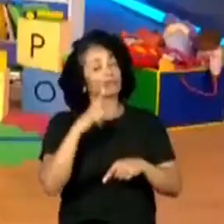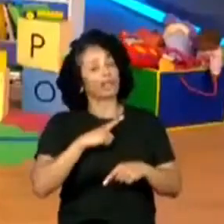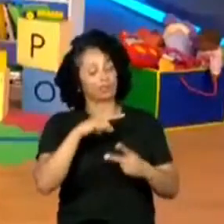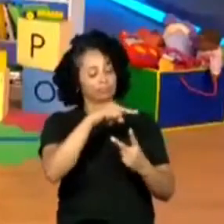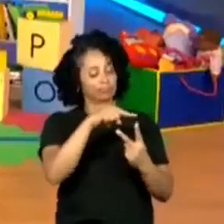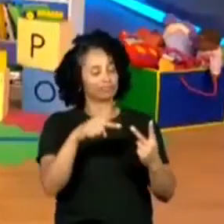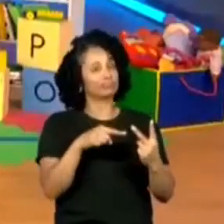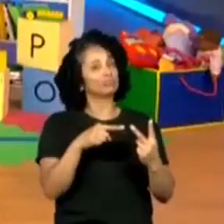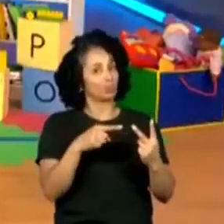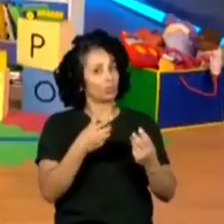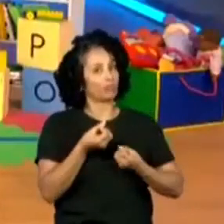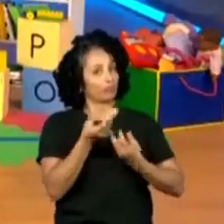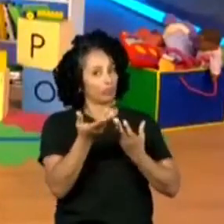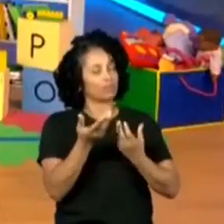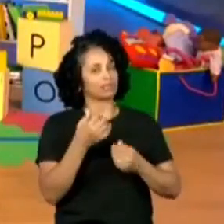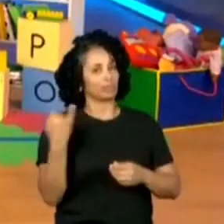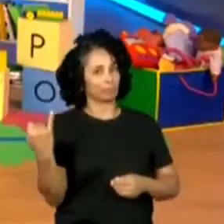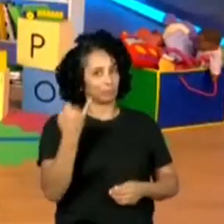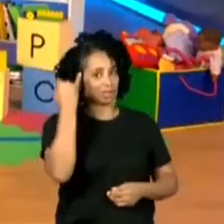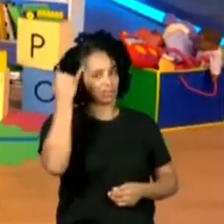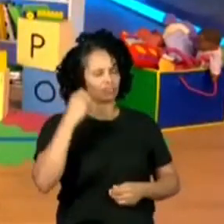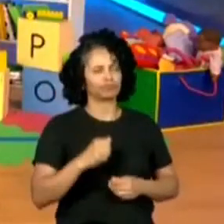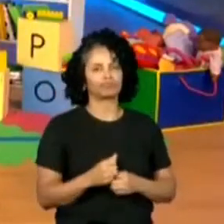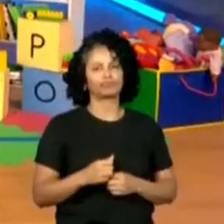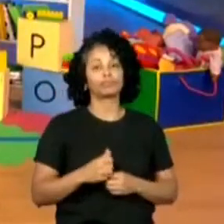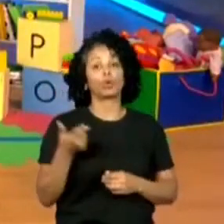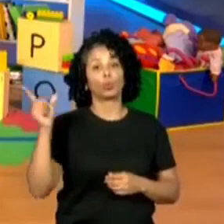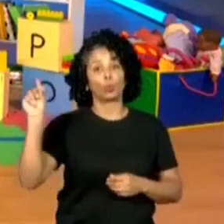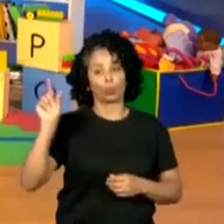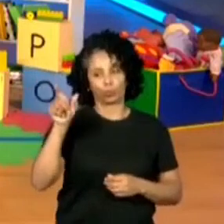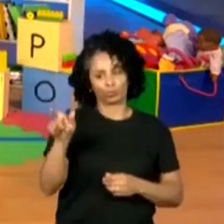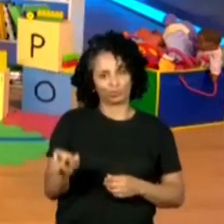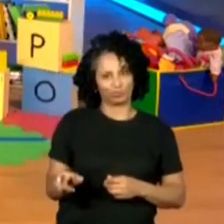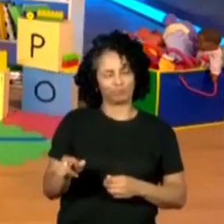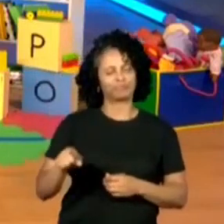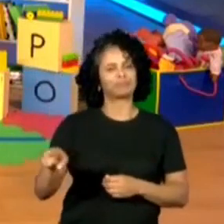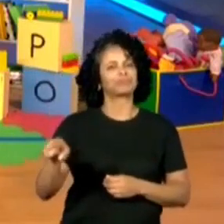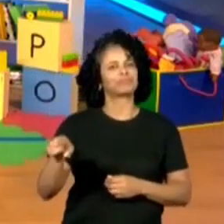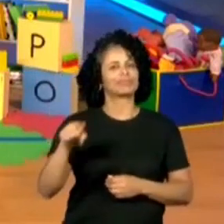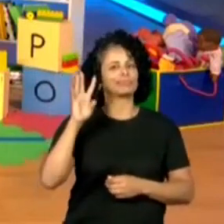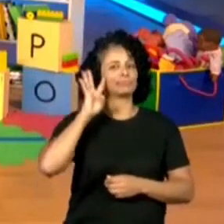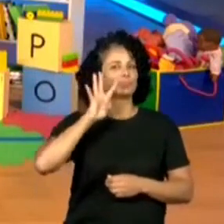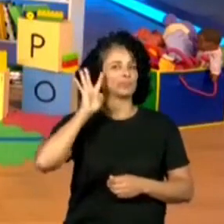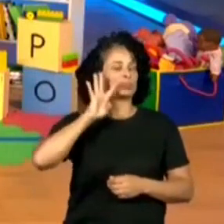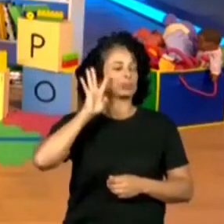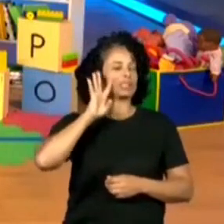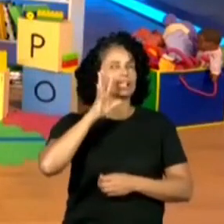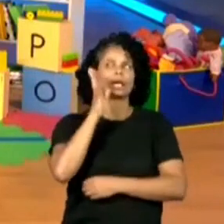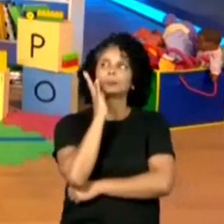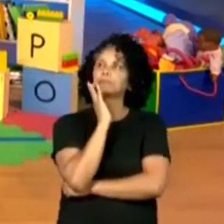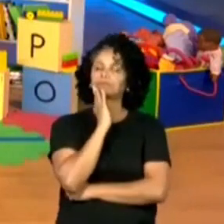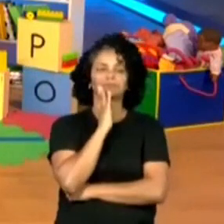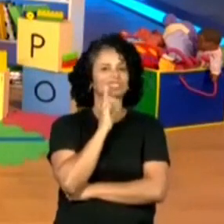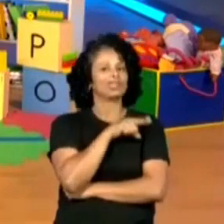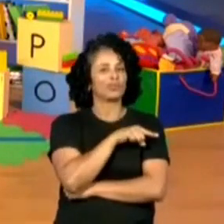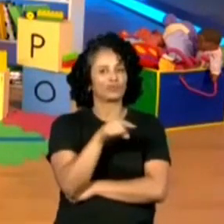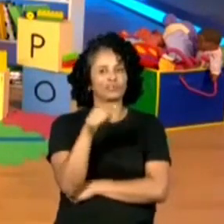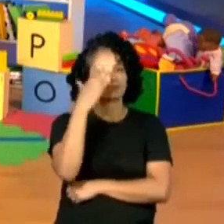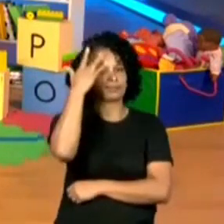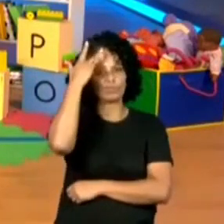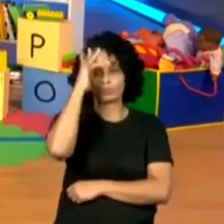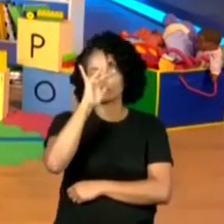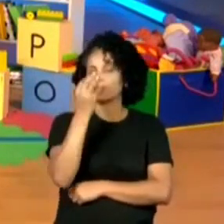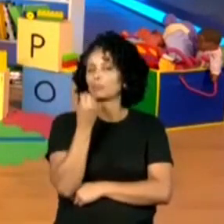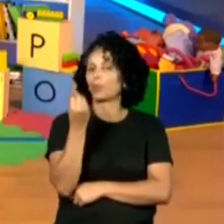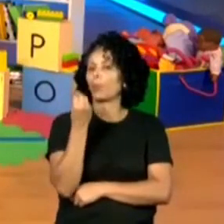informações sobre ele, certo? Isso. O próximo é uma pessoa muito legal. Nossa, você não tem noção